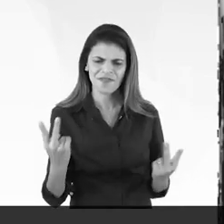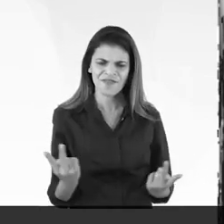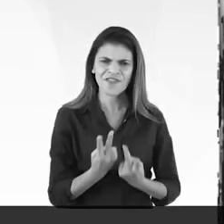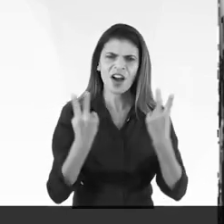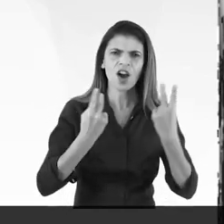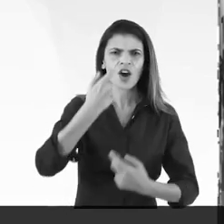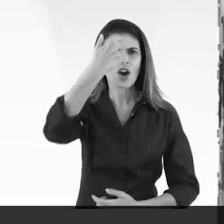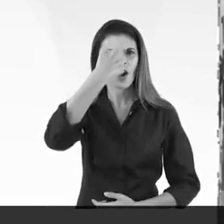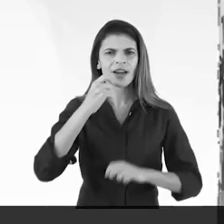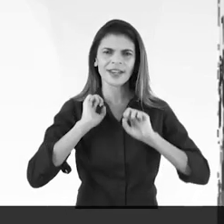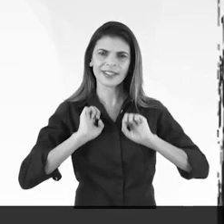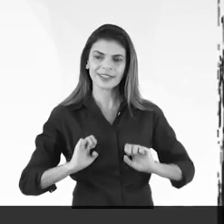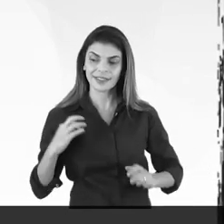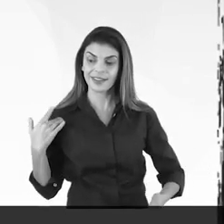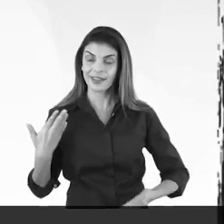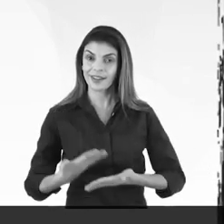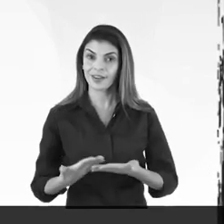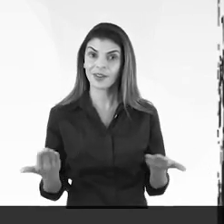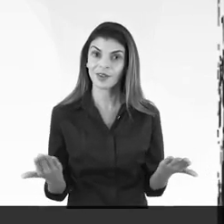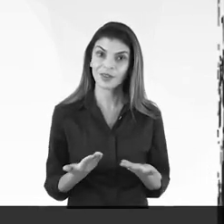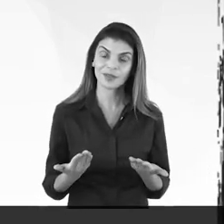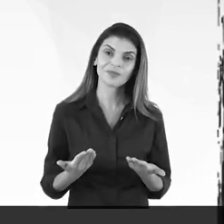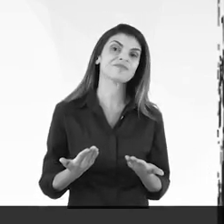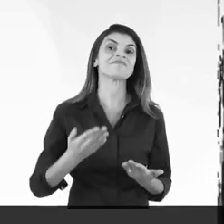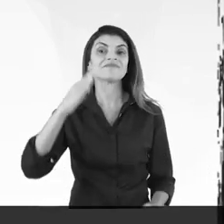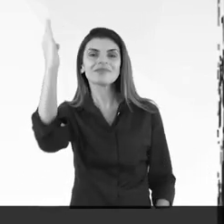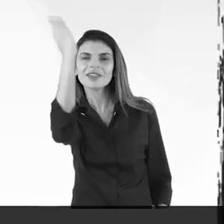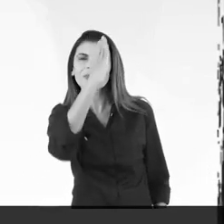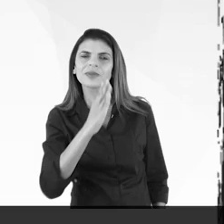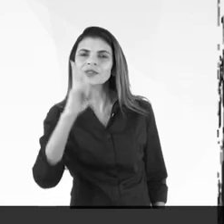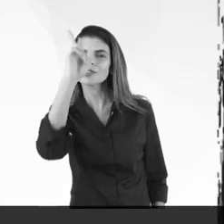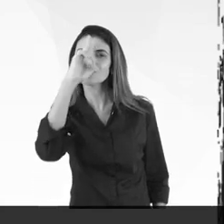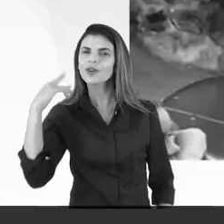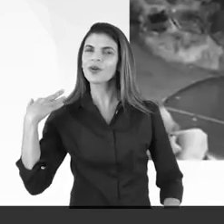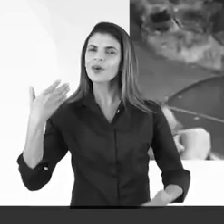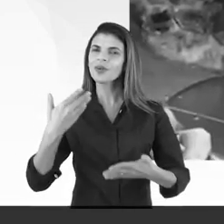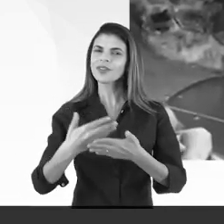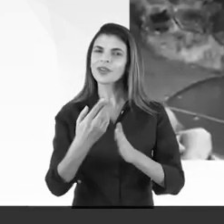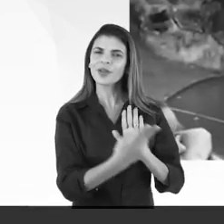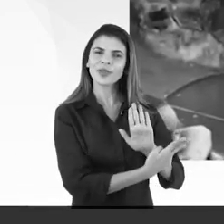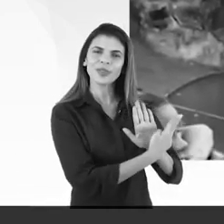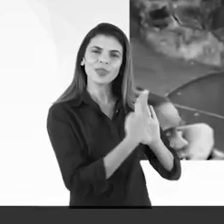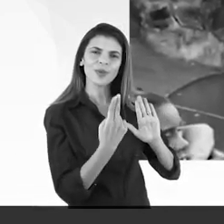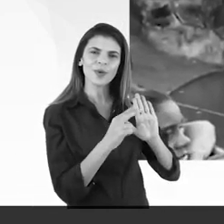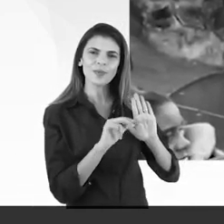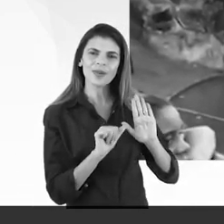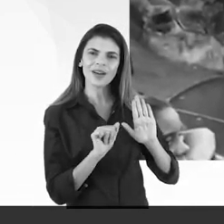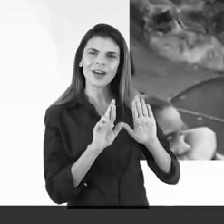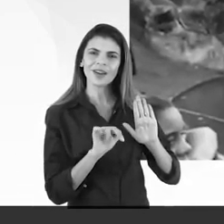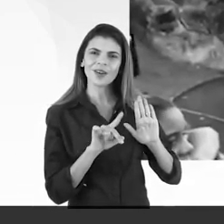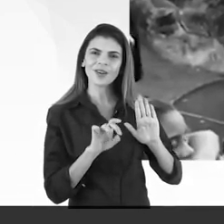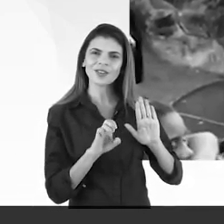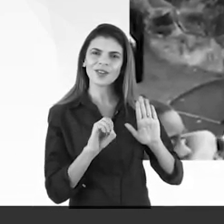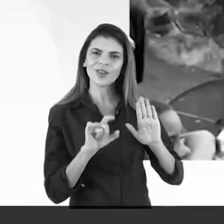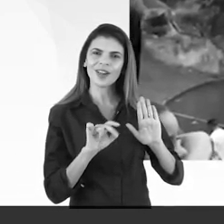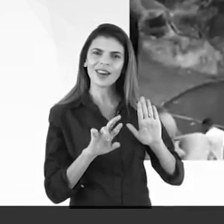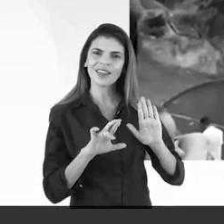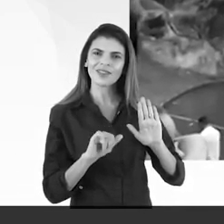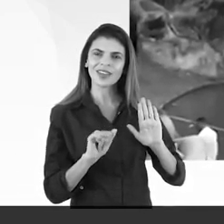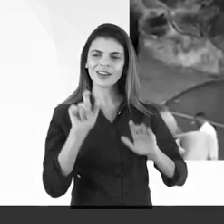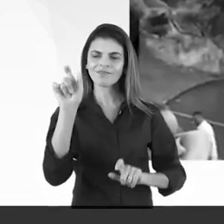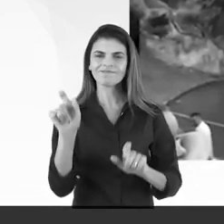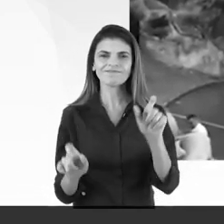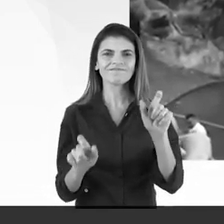dos valores morais, como nos tempos de hoje. A história do Brasil escreve seu nome entre os grandes vultos nacionais.